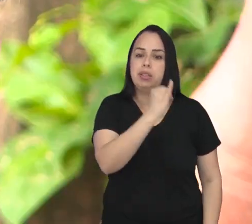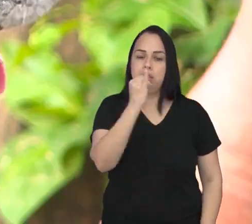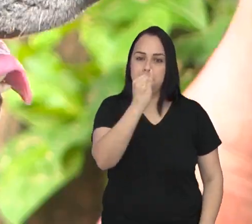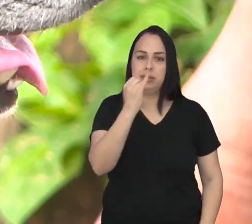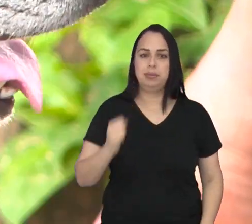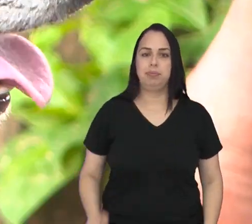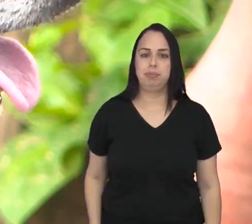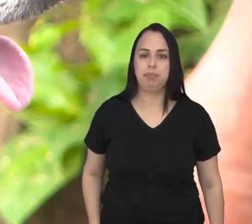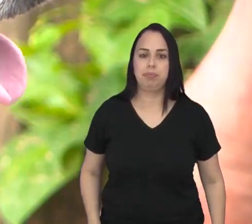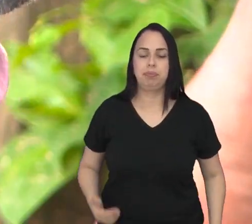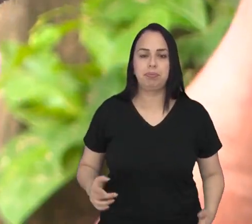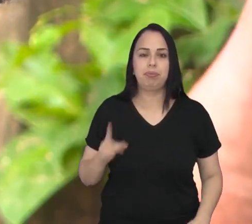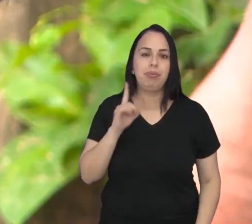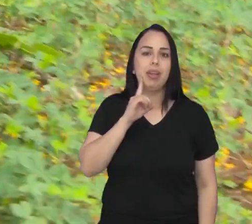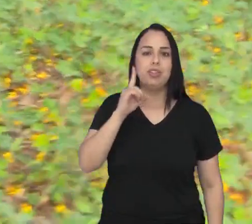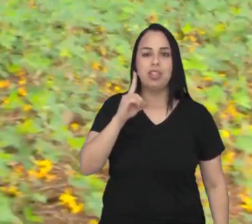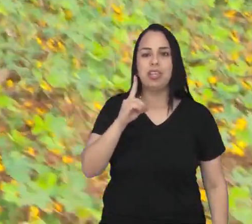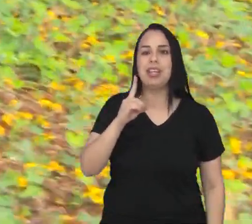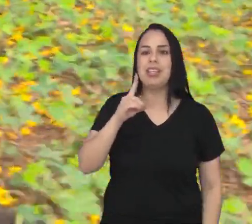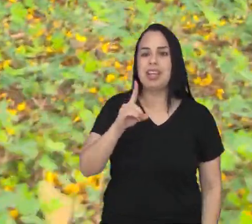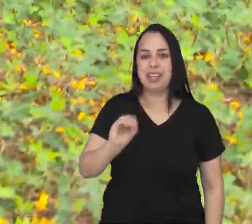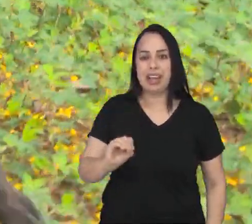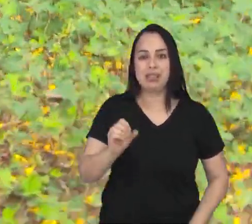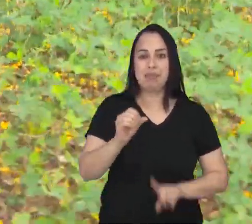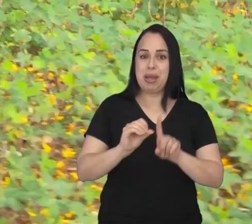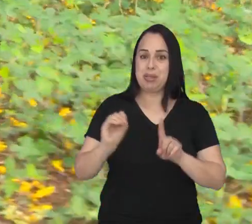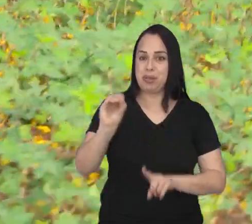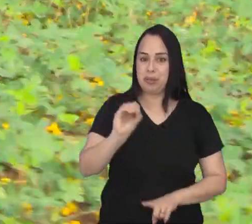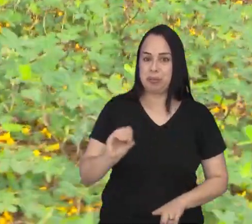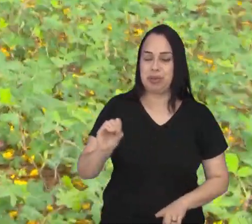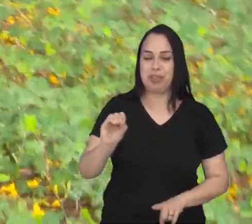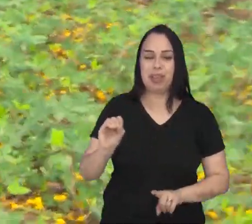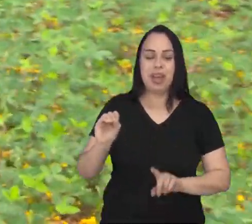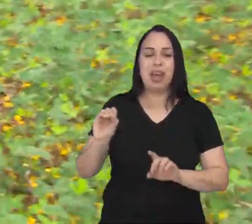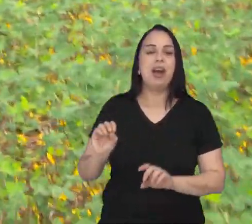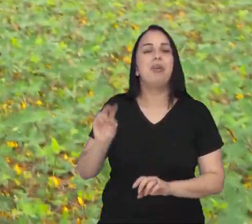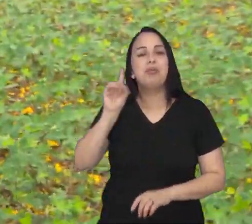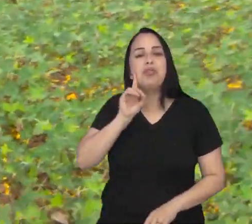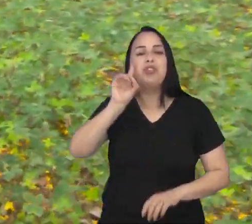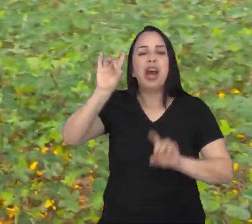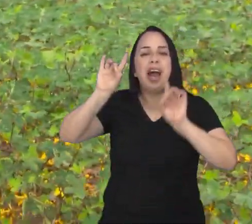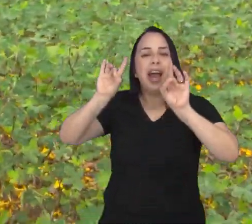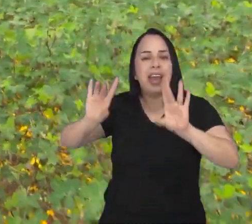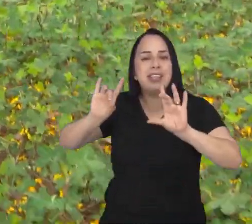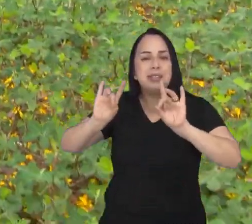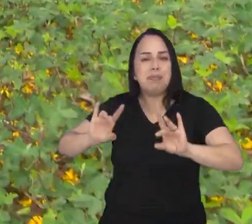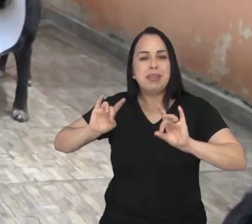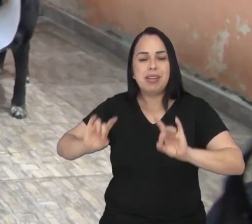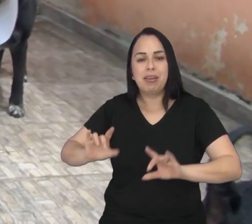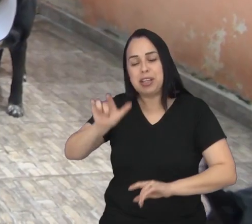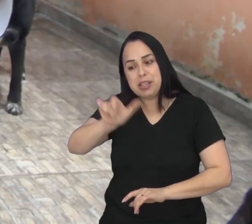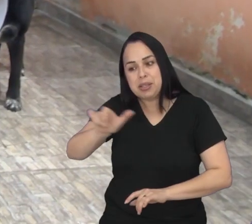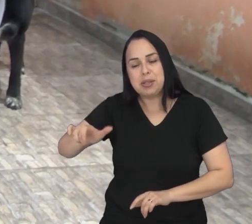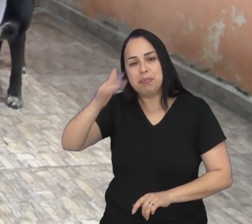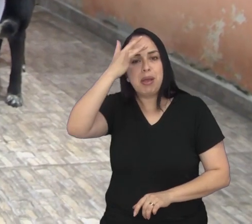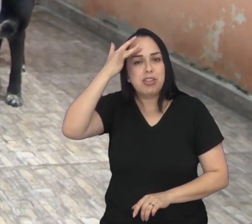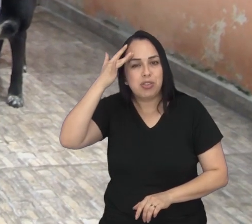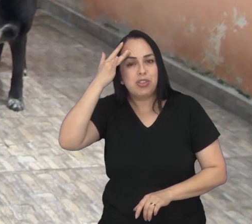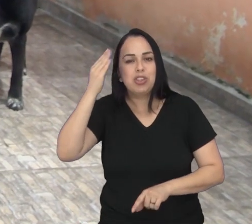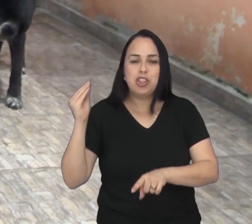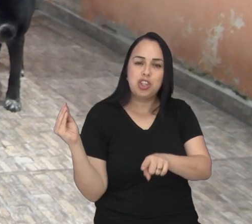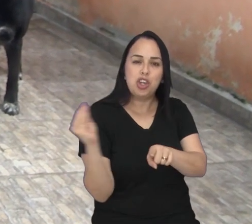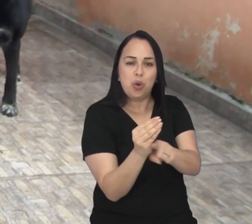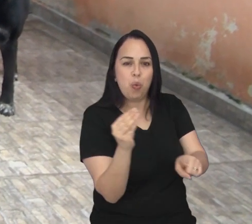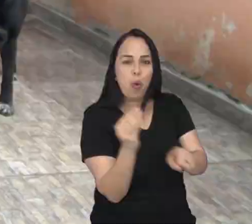e segurança dos animais. No dia 10 de outubro, a cidade celebra o Dia Municipal dos Protetores,